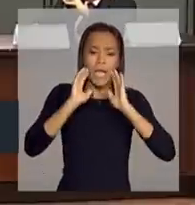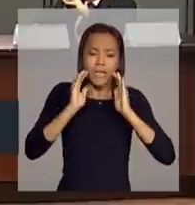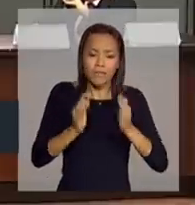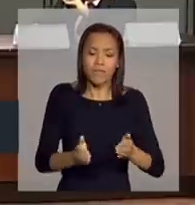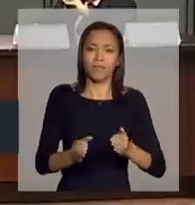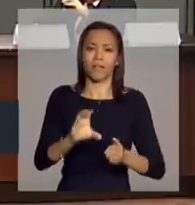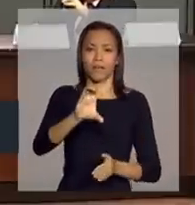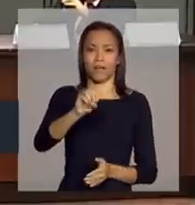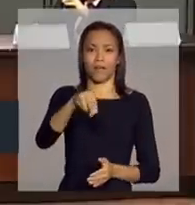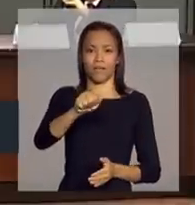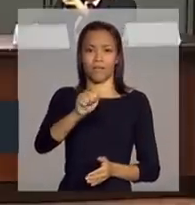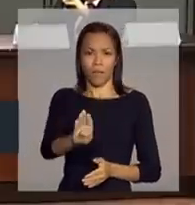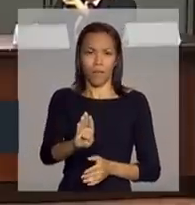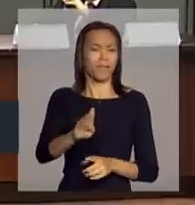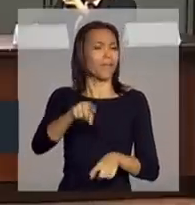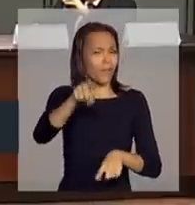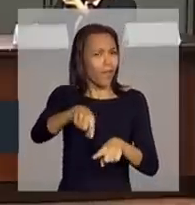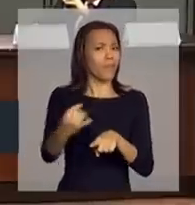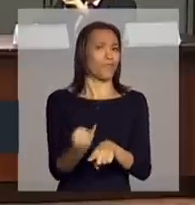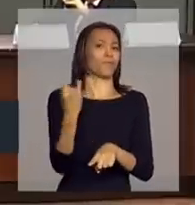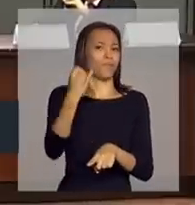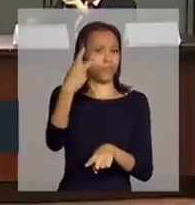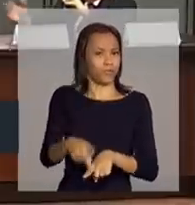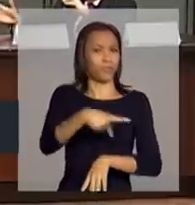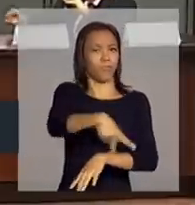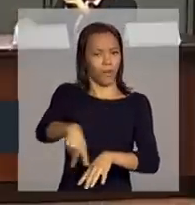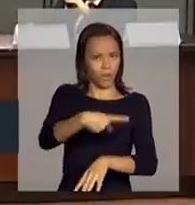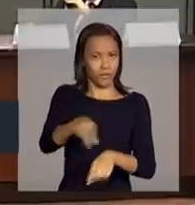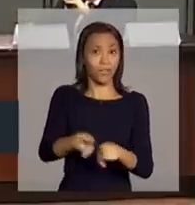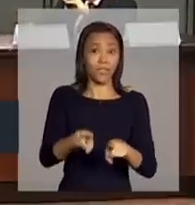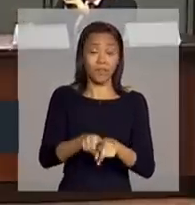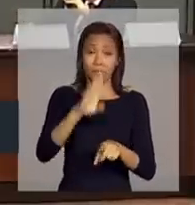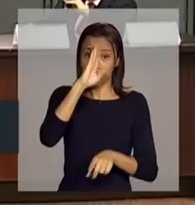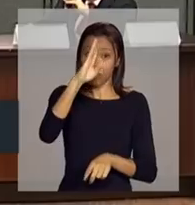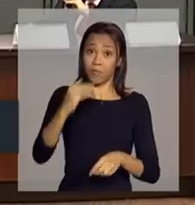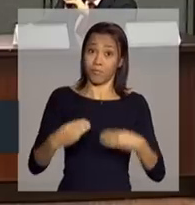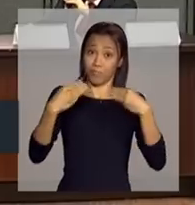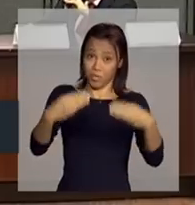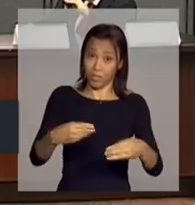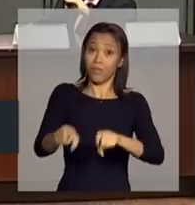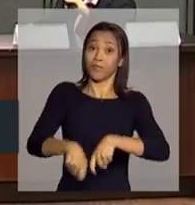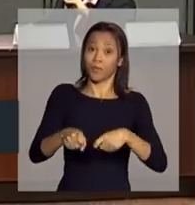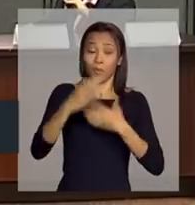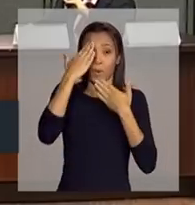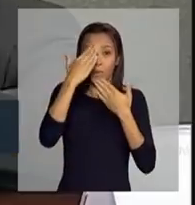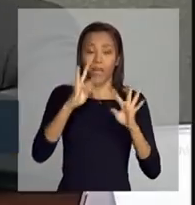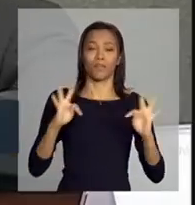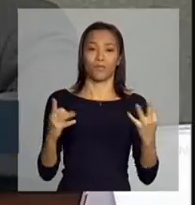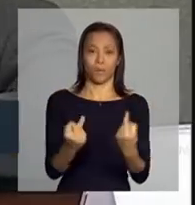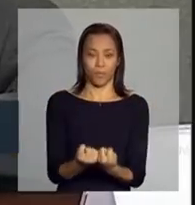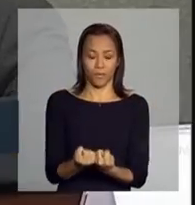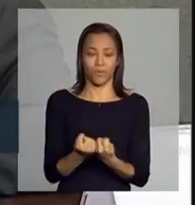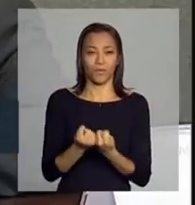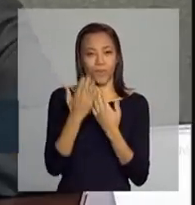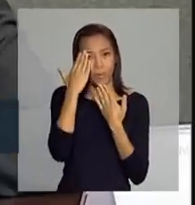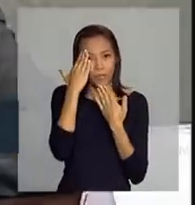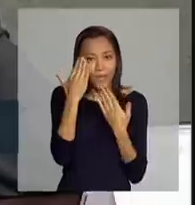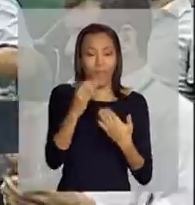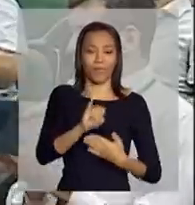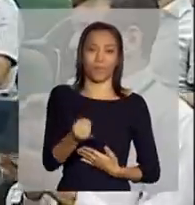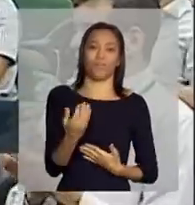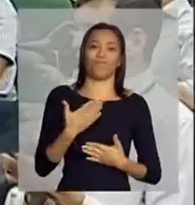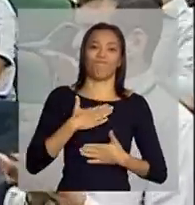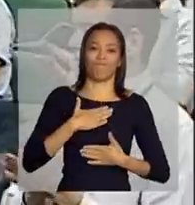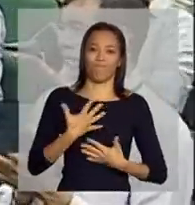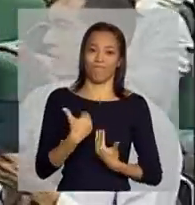tão importante para este país, e principalmente para o Ministério da Agricultura. Muito obrigado a todos, e muito obrigado pela oportunidade.